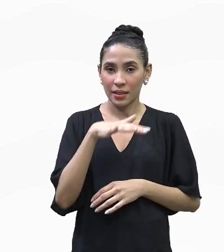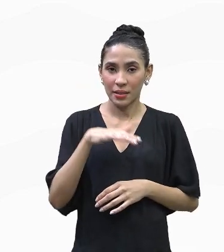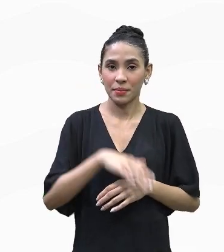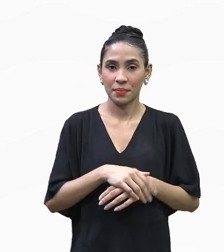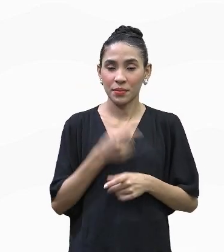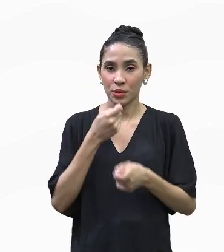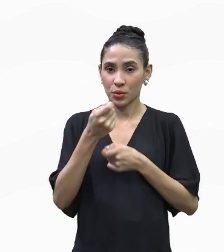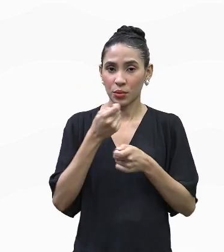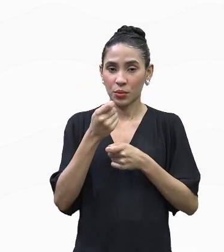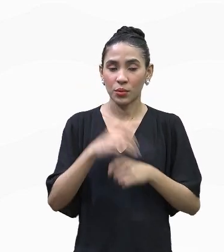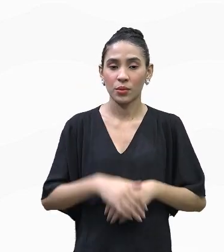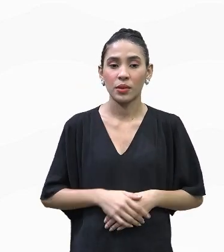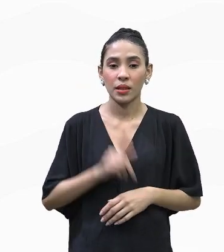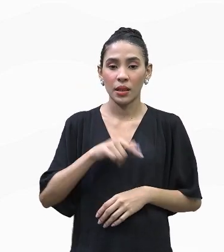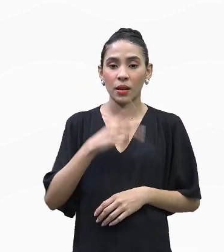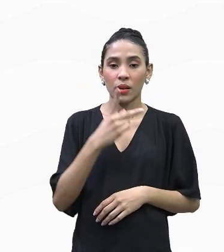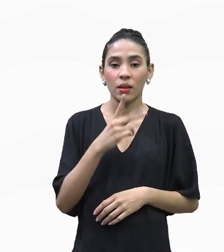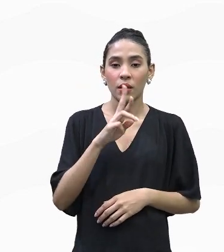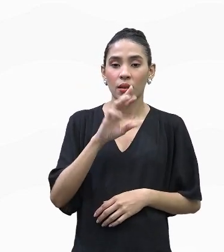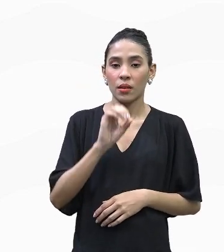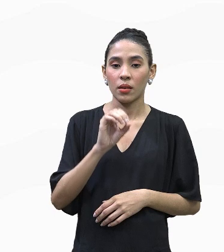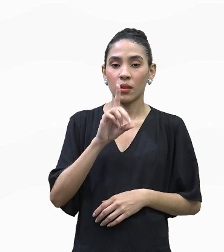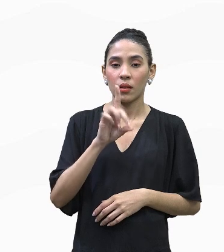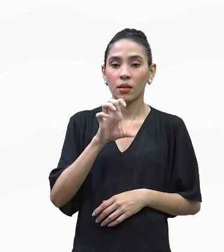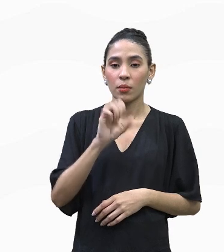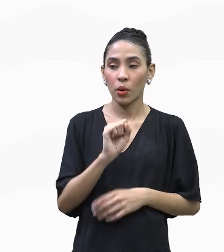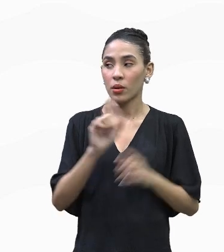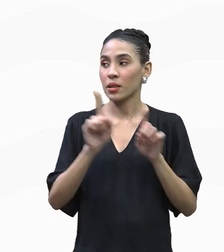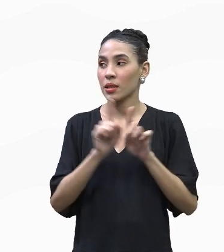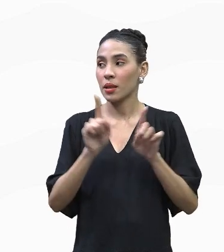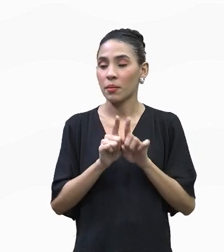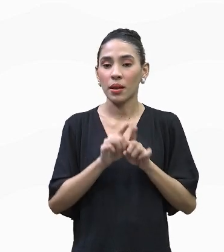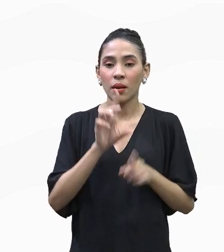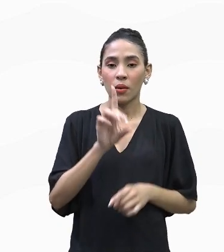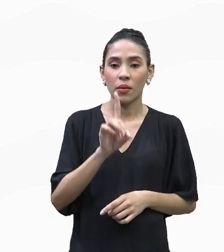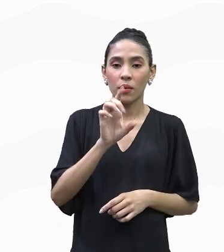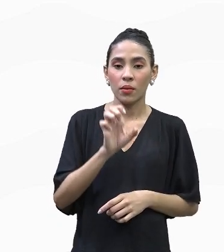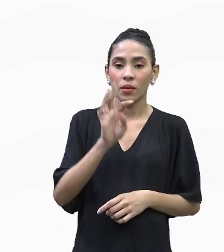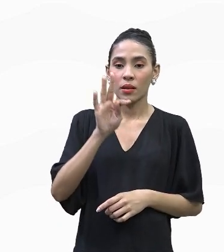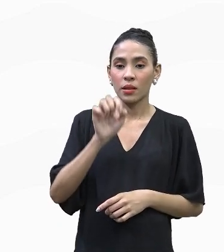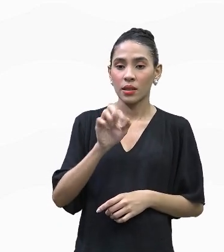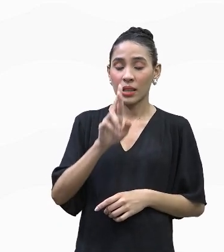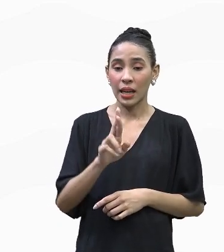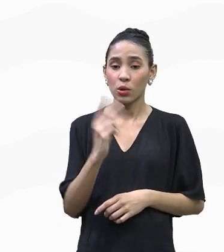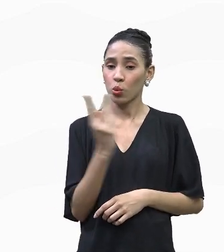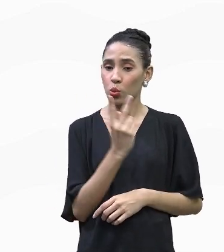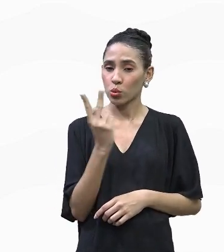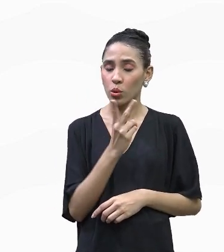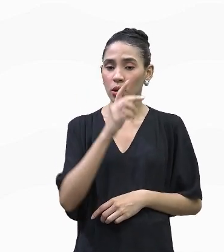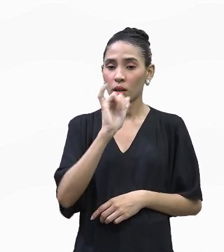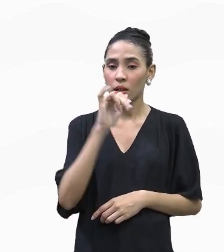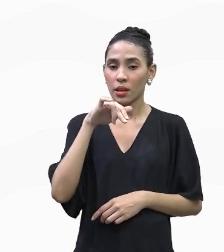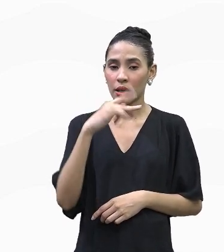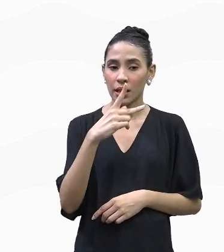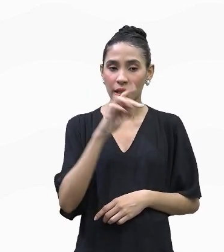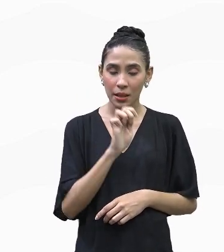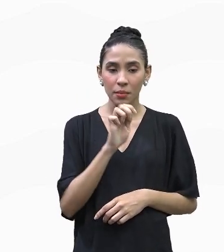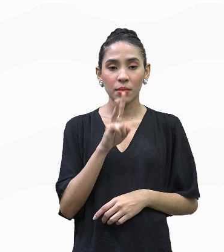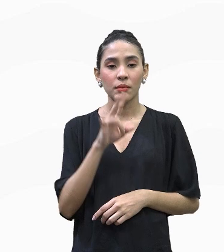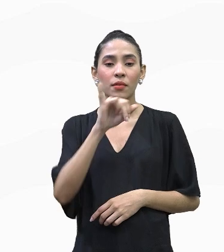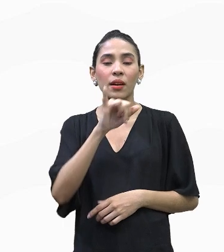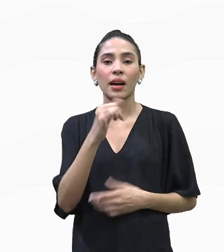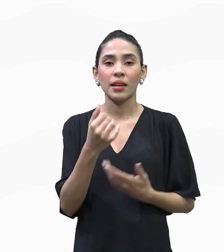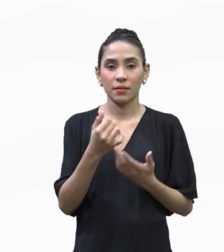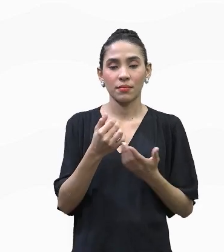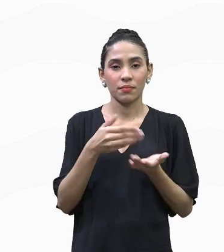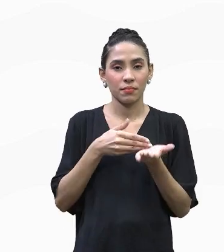de monitoramento, que é o PRODES e também o DETER. Ambos são do INPE, são de acordo com o INPE e ele que vai acabar